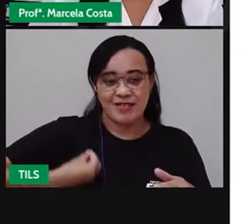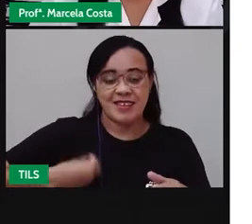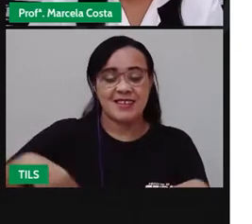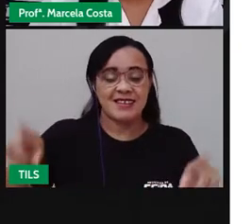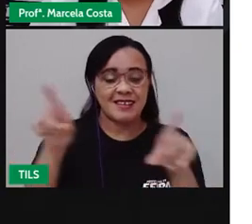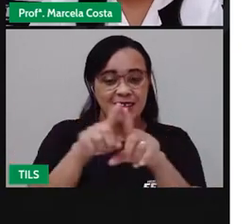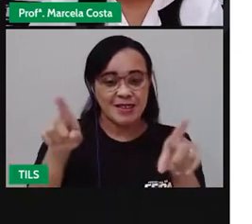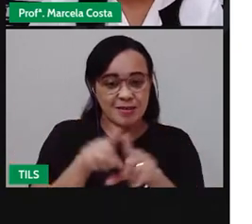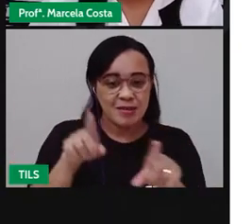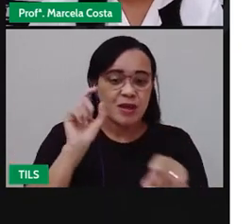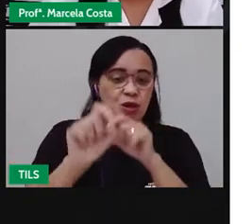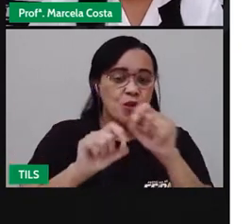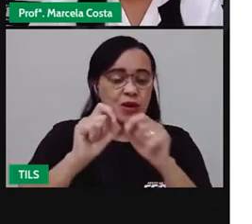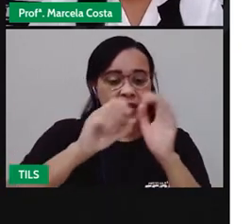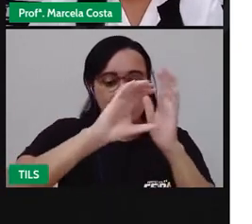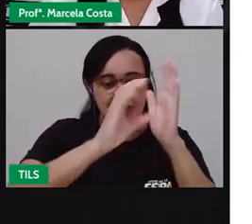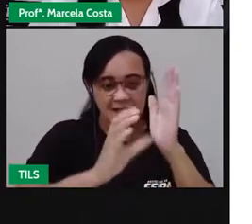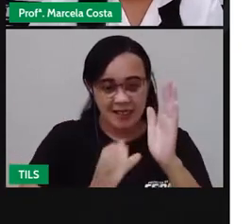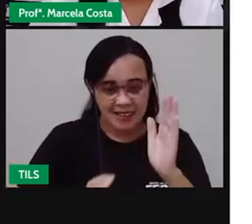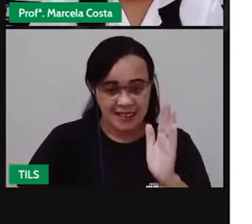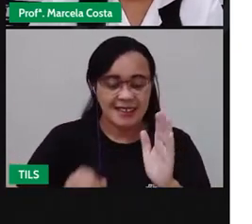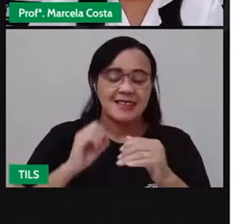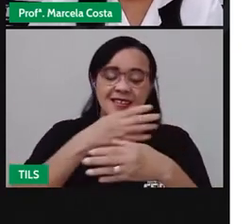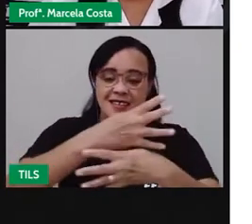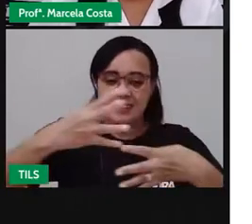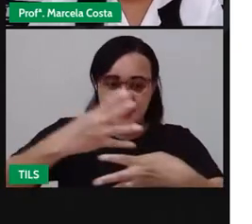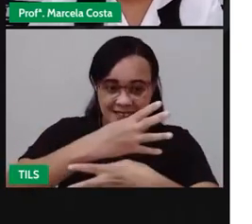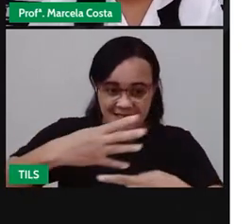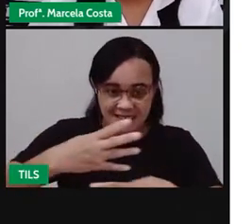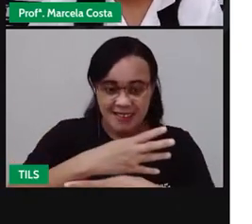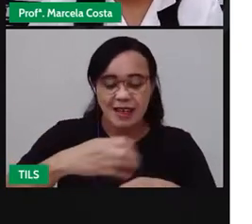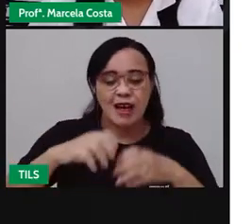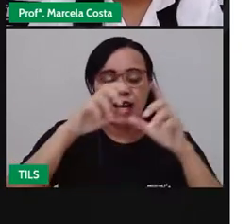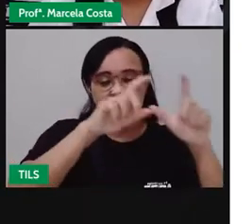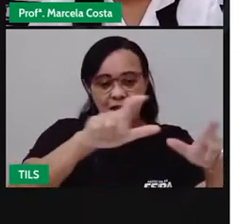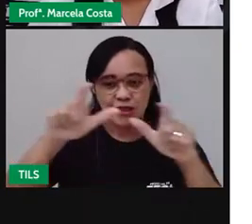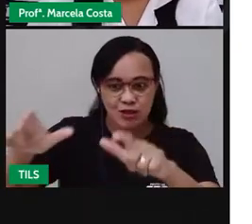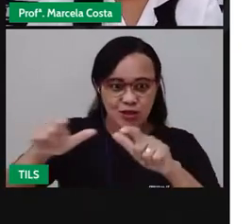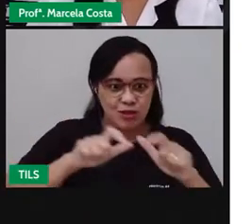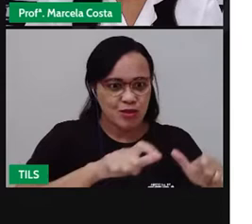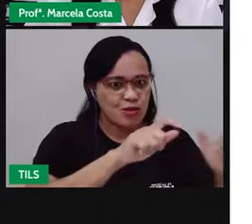características da sua cidade, da sua região.